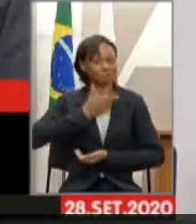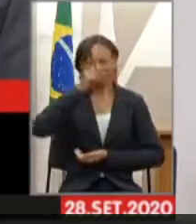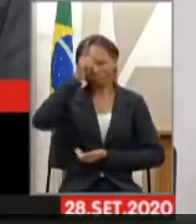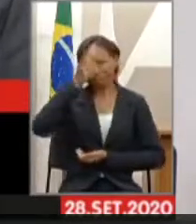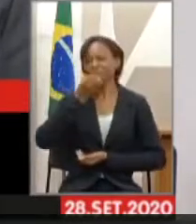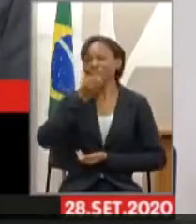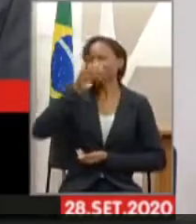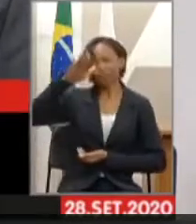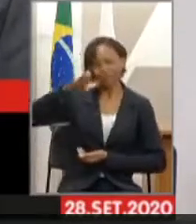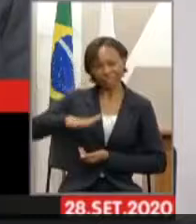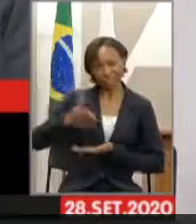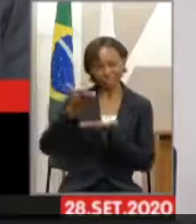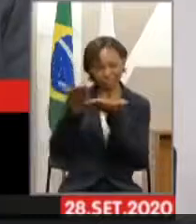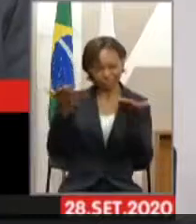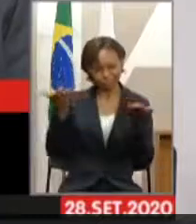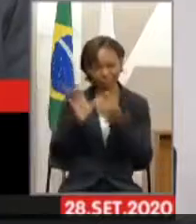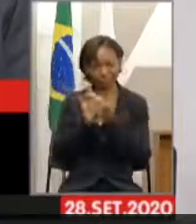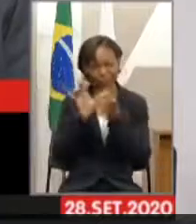tarde, Antônio. com a palavra.